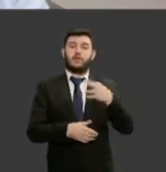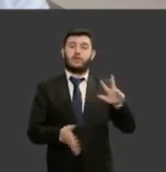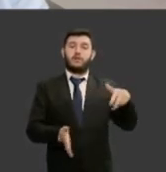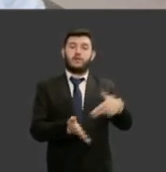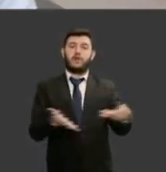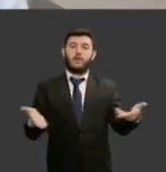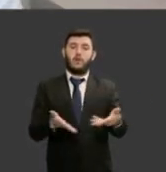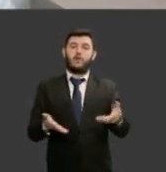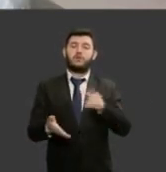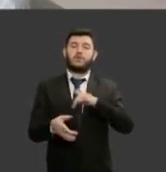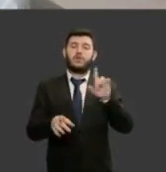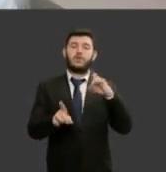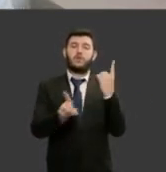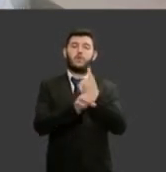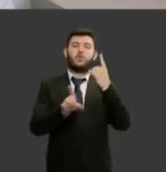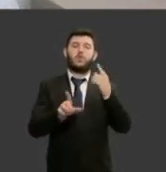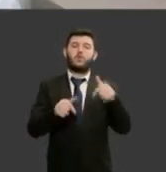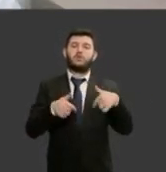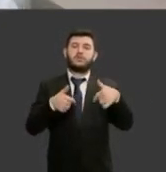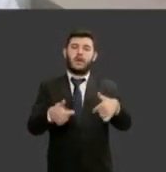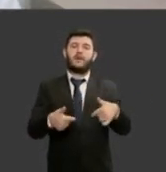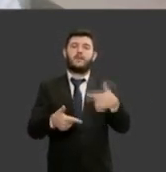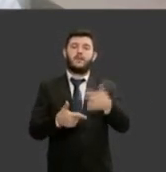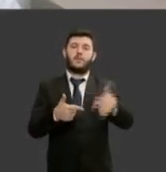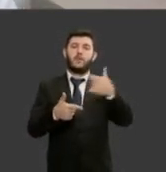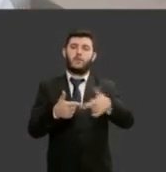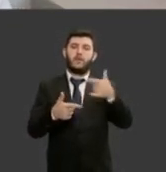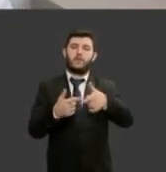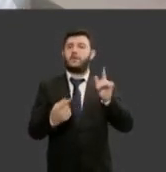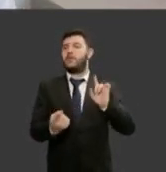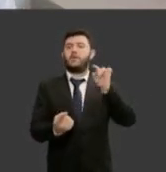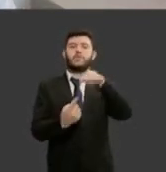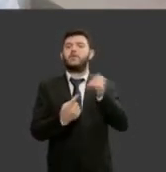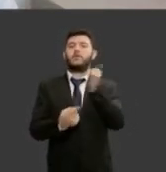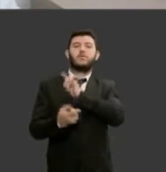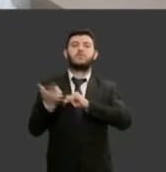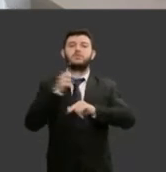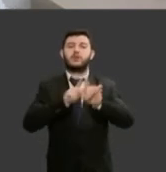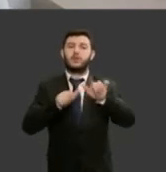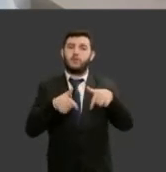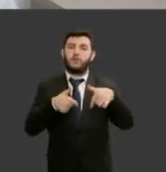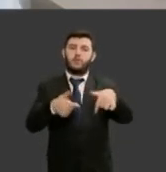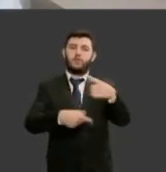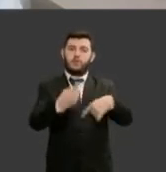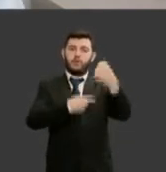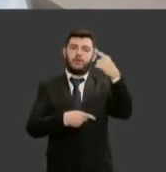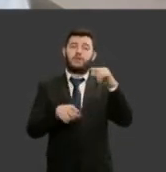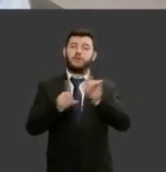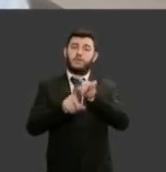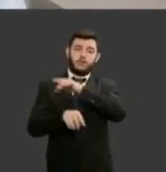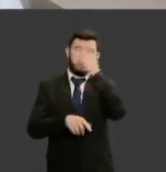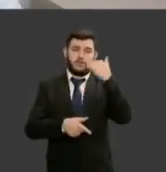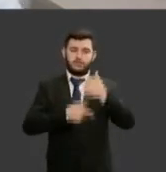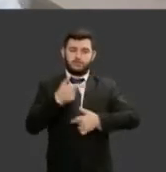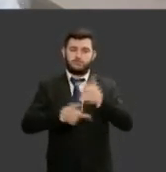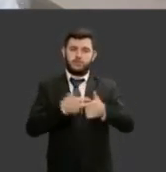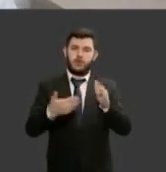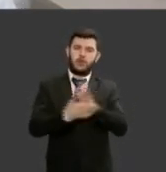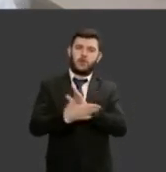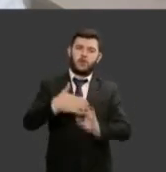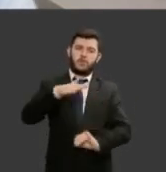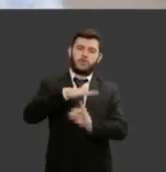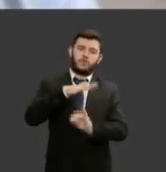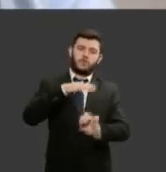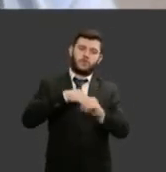espaços de poder todos sabem e aqui eu digo espaço de poder porque todas que estão aqui estão à frente de alguma entidade estão à frente de algum cargo de